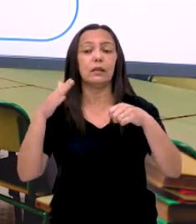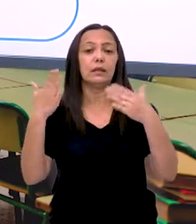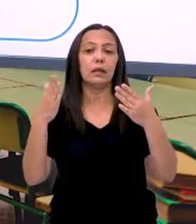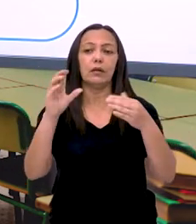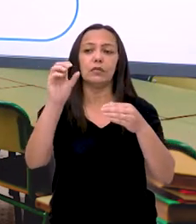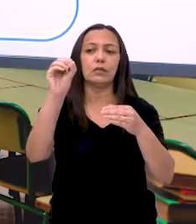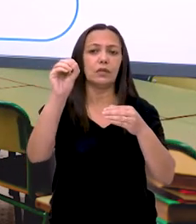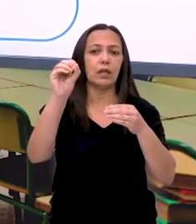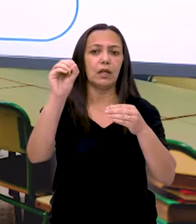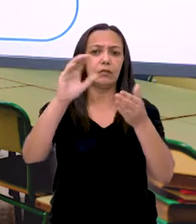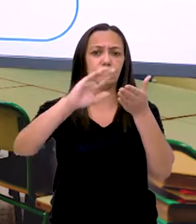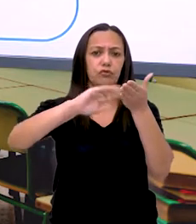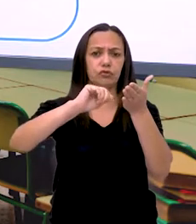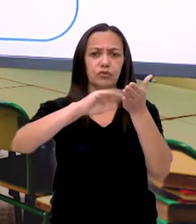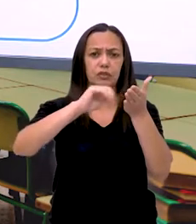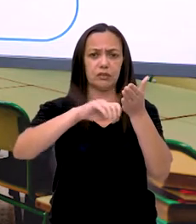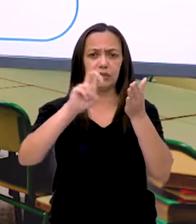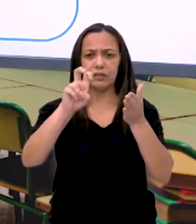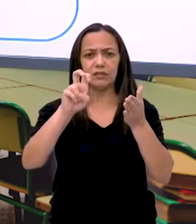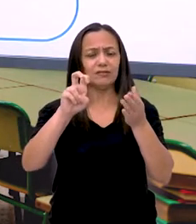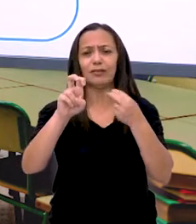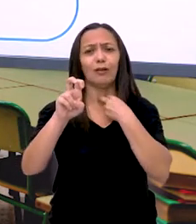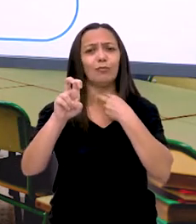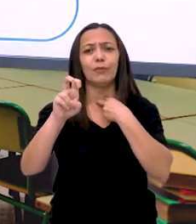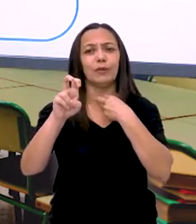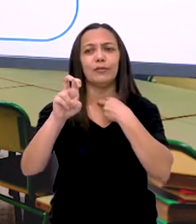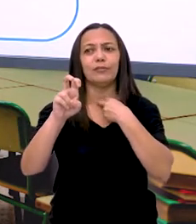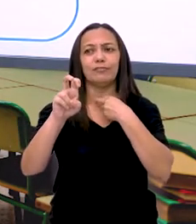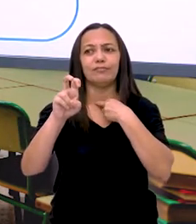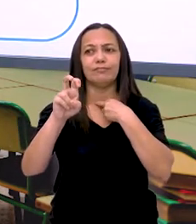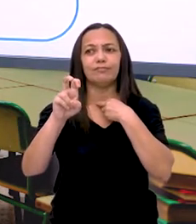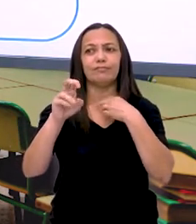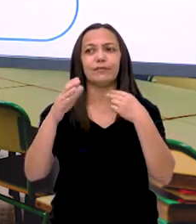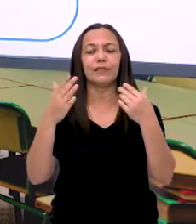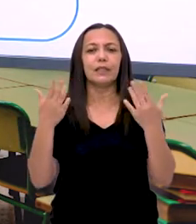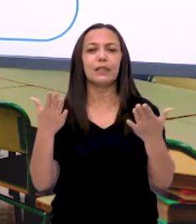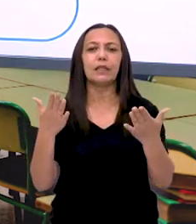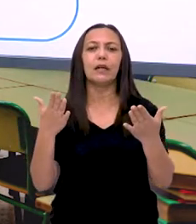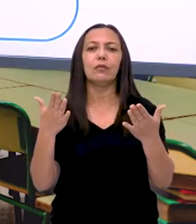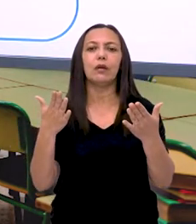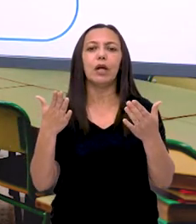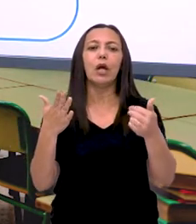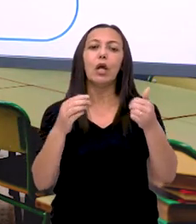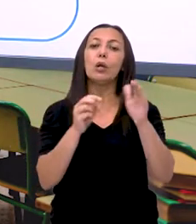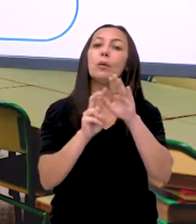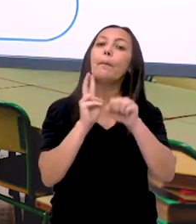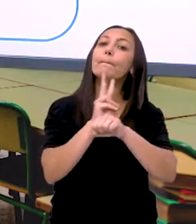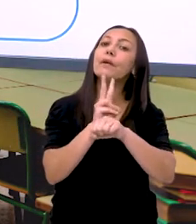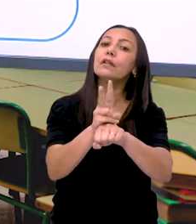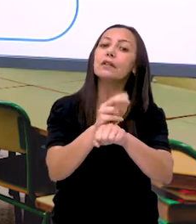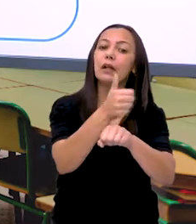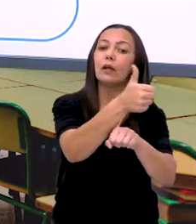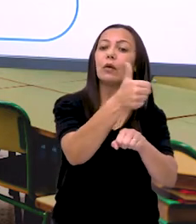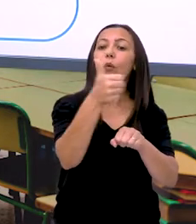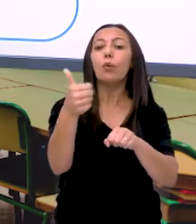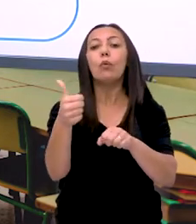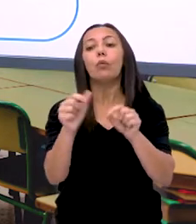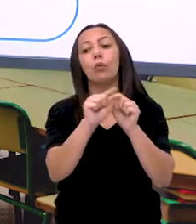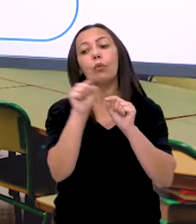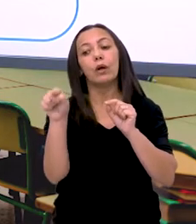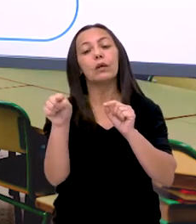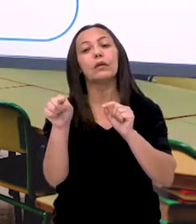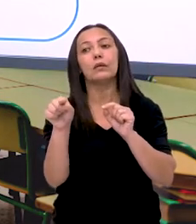subtraindo. Então de zero eu não posso tirar 5. Recorrendo aqui as dezenas, dei 1 que ele ficou 1 também.